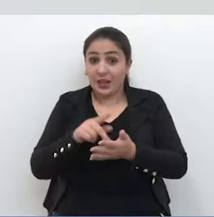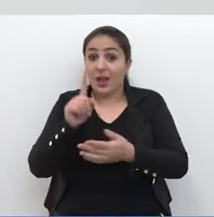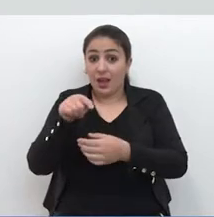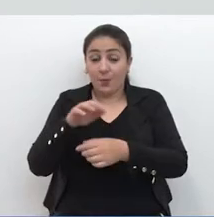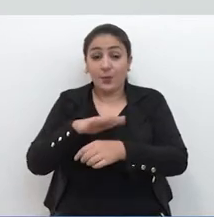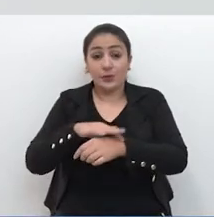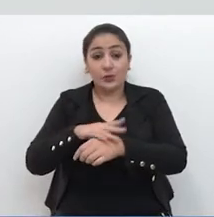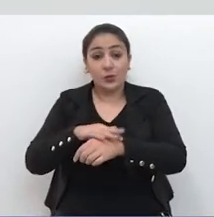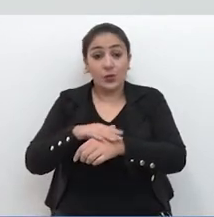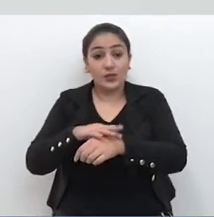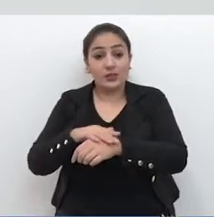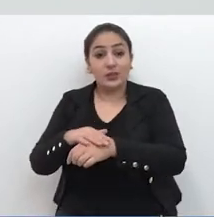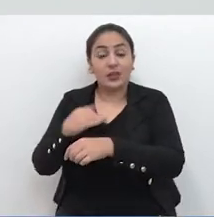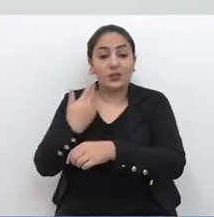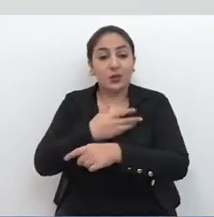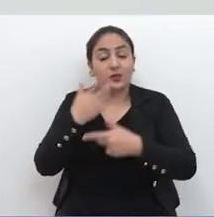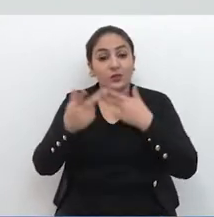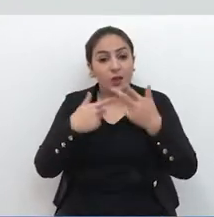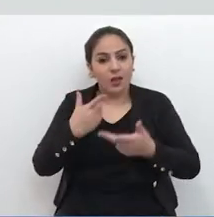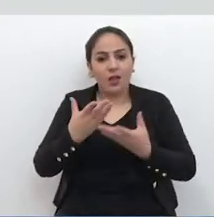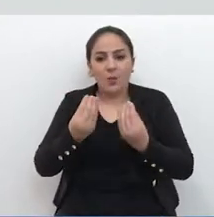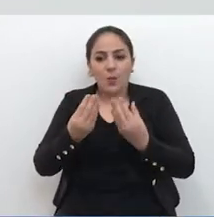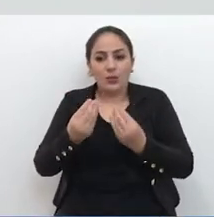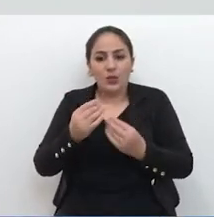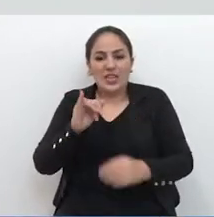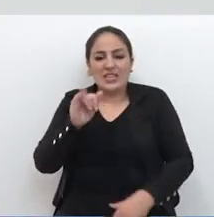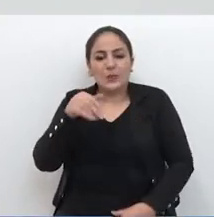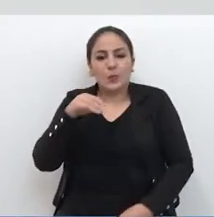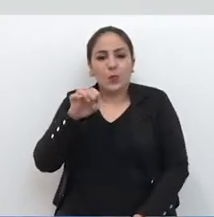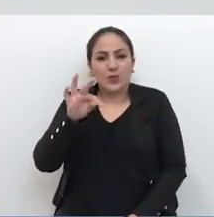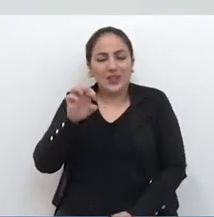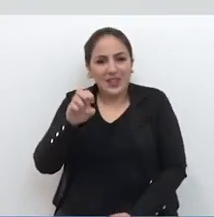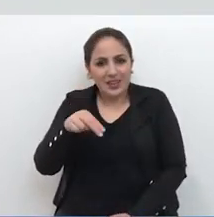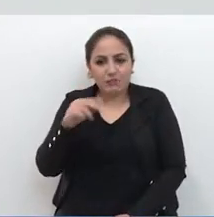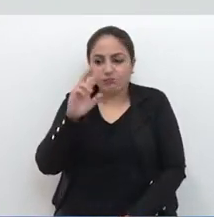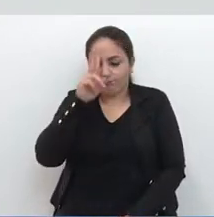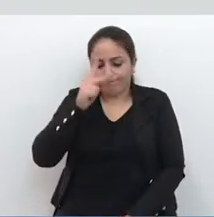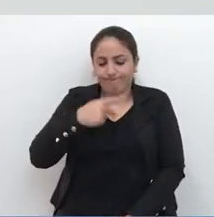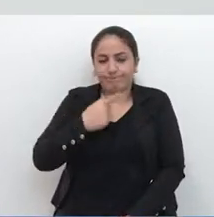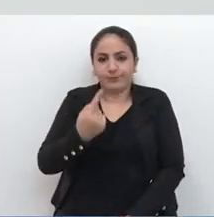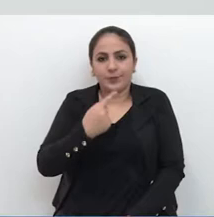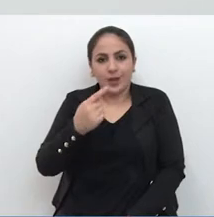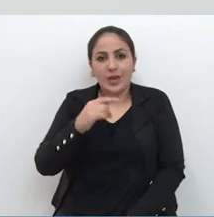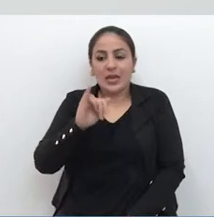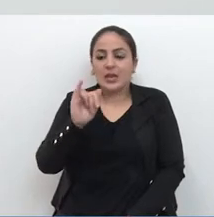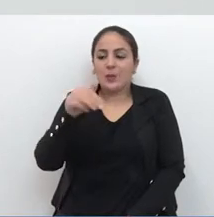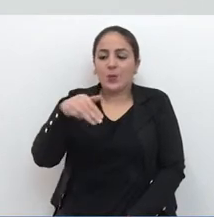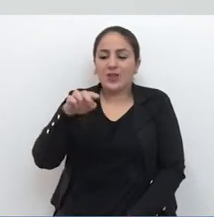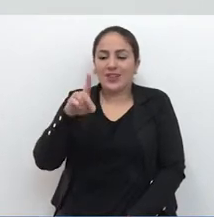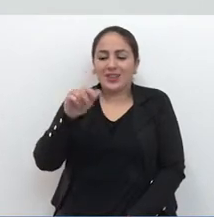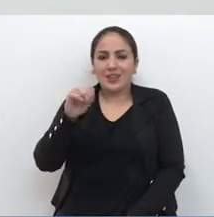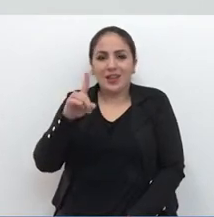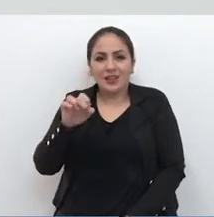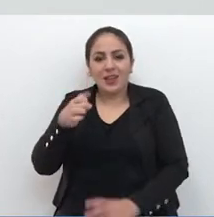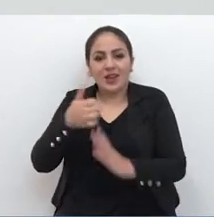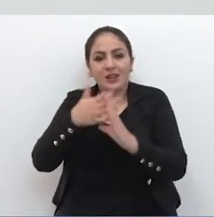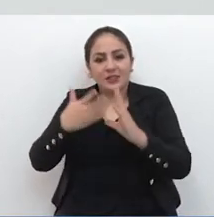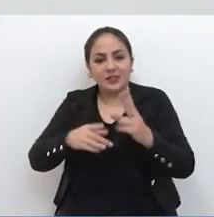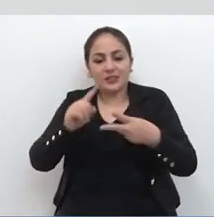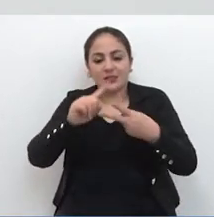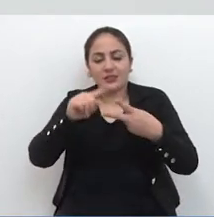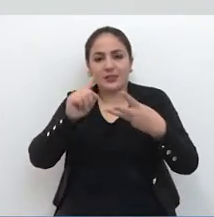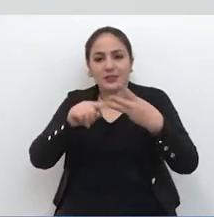Na verdade, é uma doença que hoje a gente considera autoimune, porque ela envolve a imunidade do indivíduo, que é